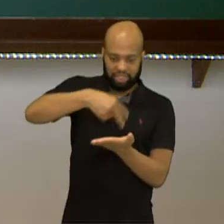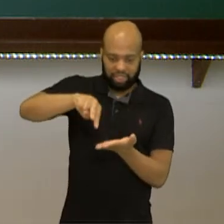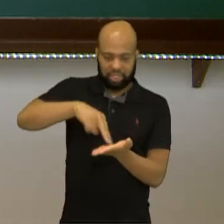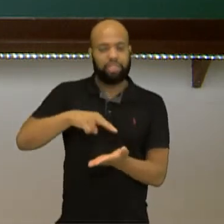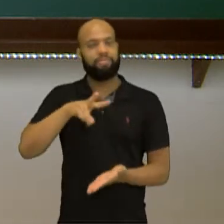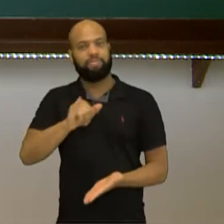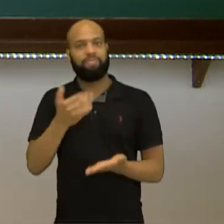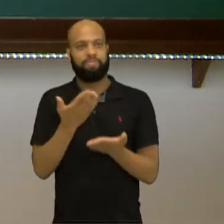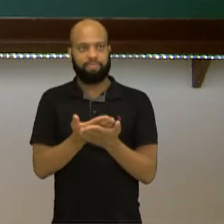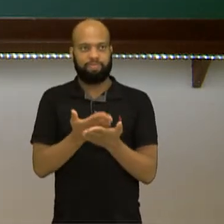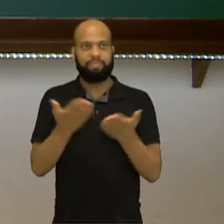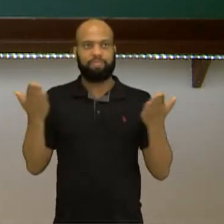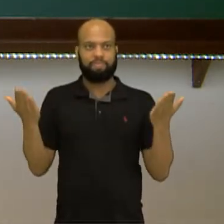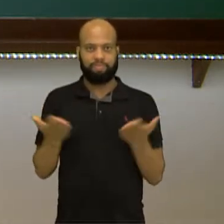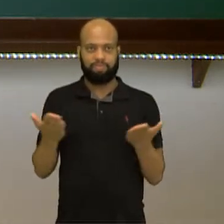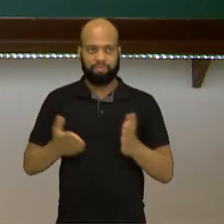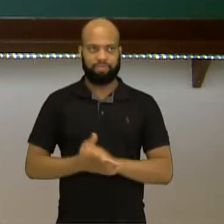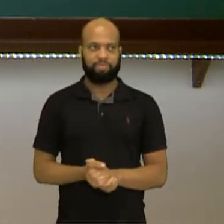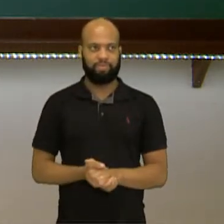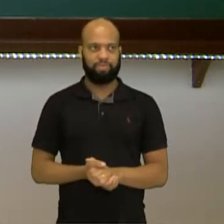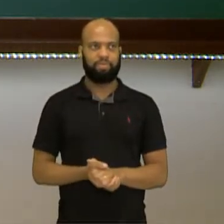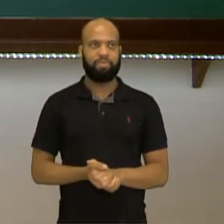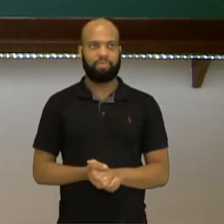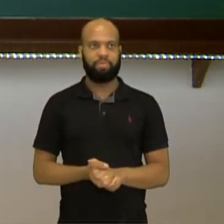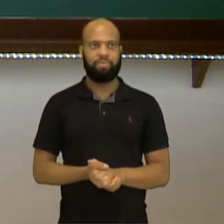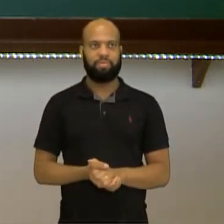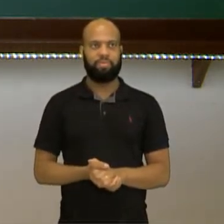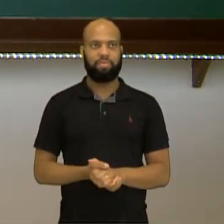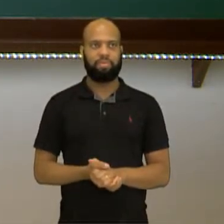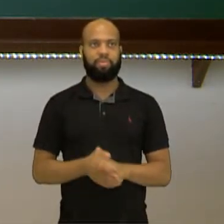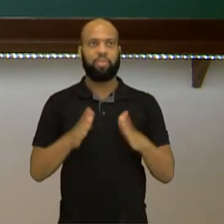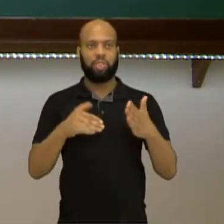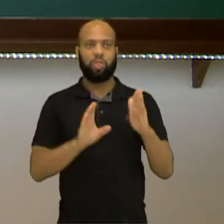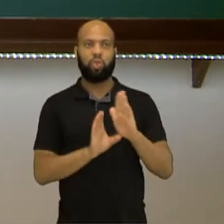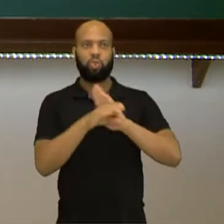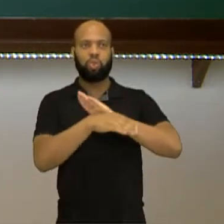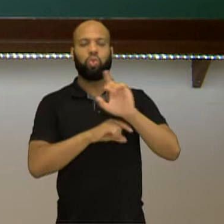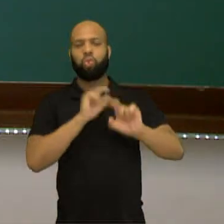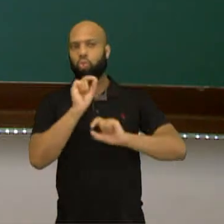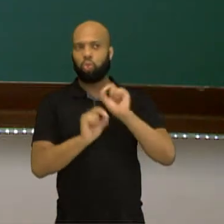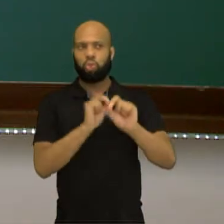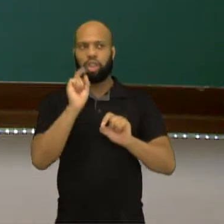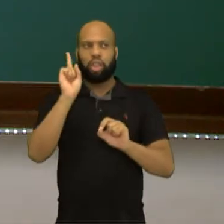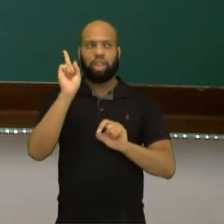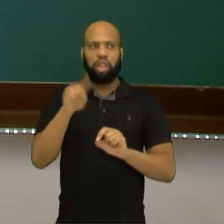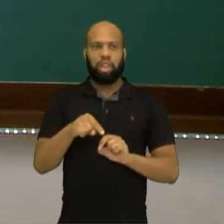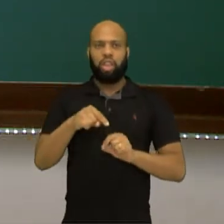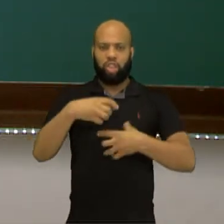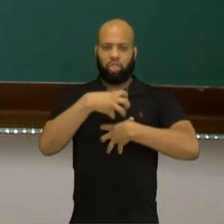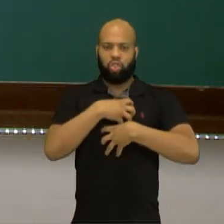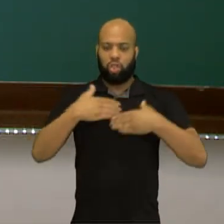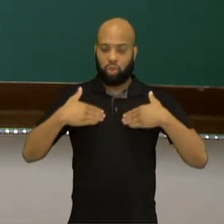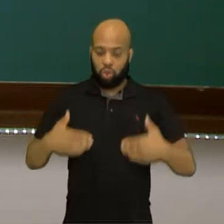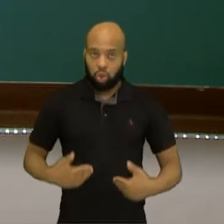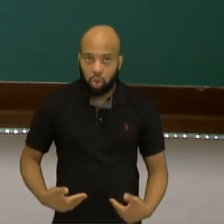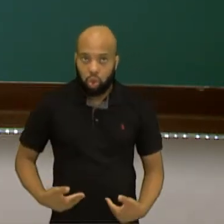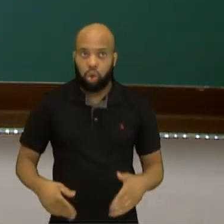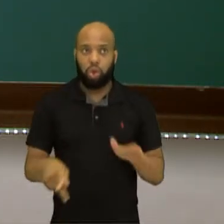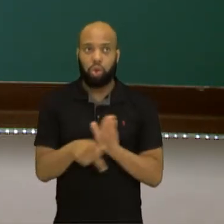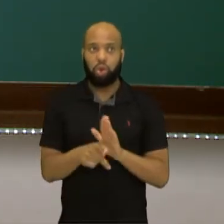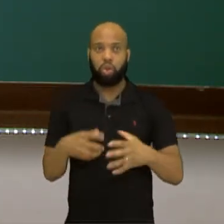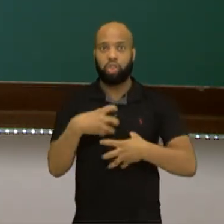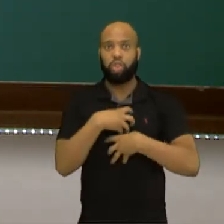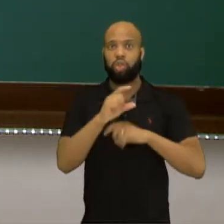agora. A definição do skate, ele é definido como uma prática corporal de aventura